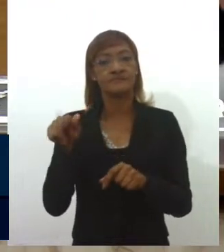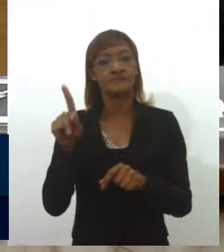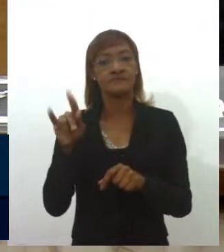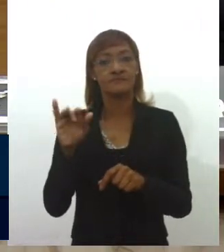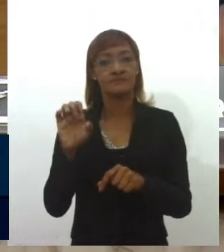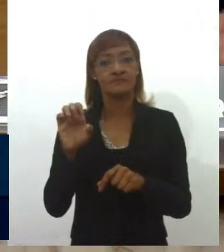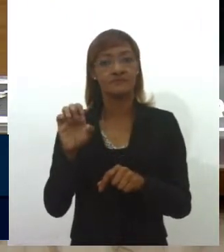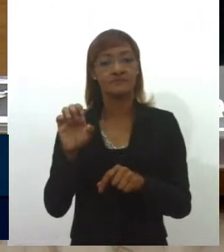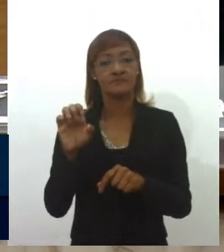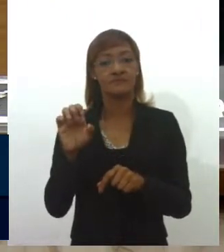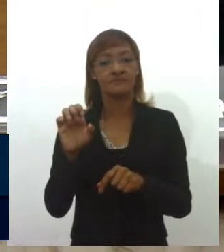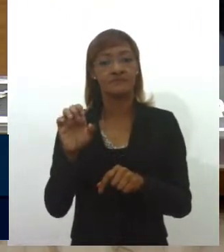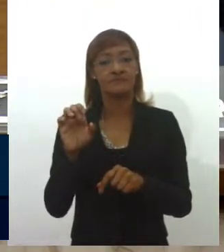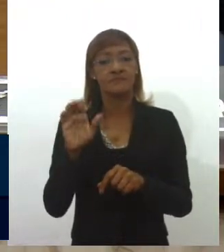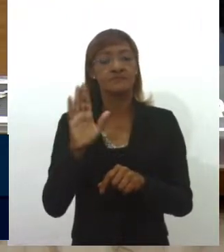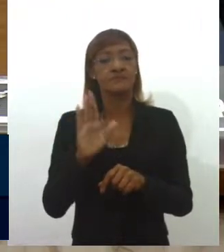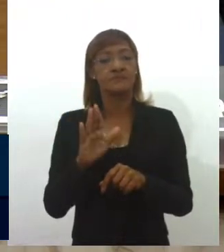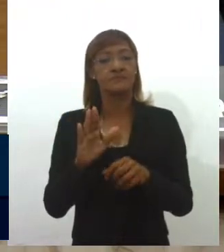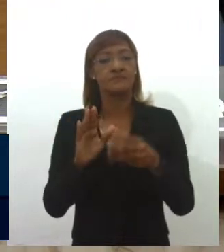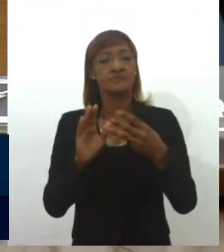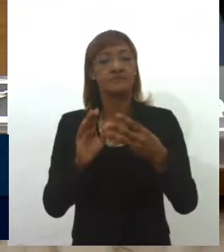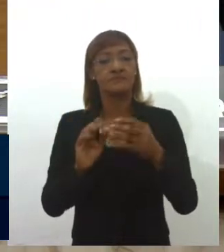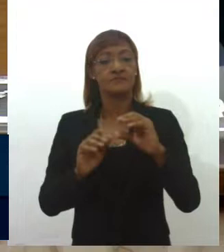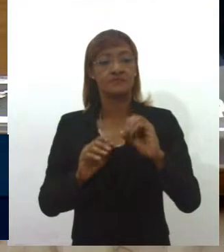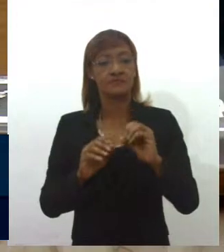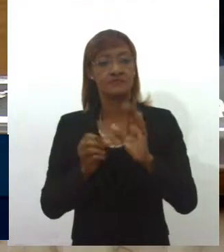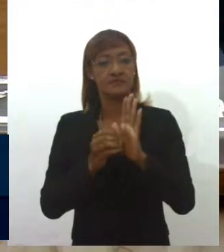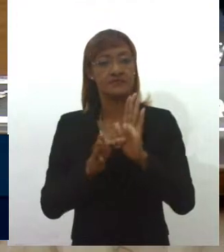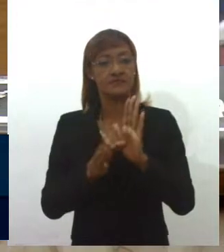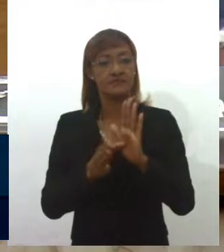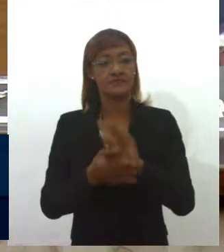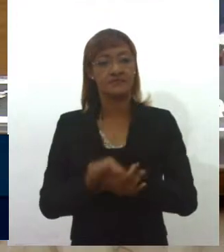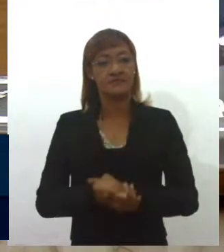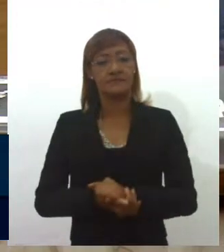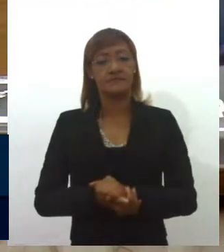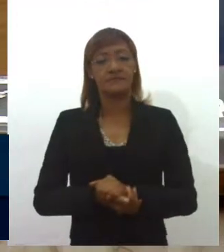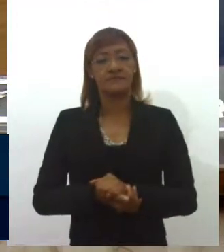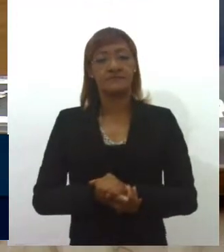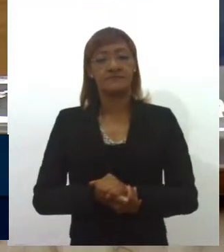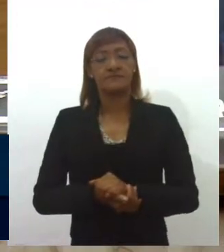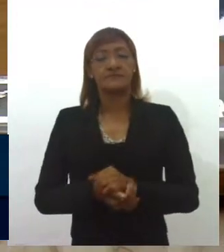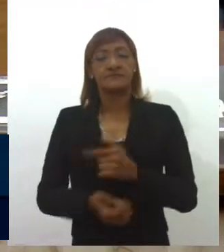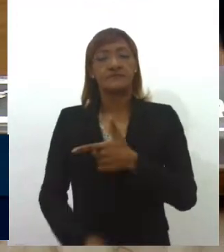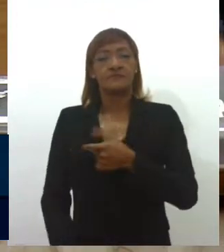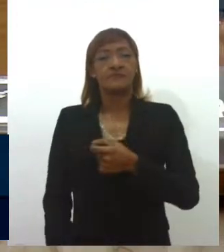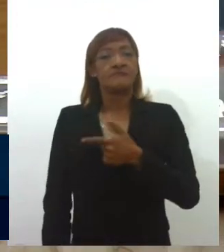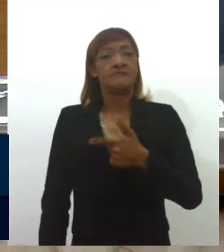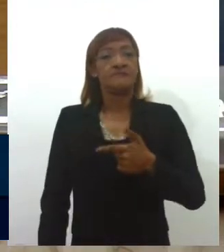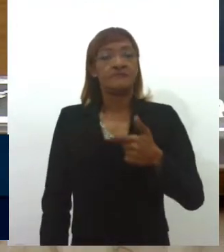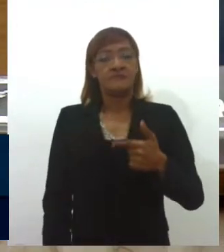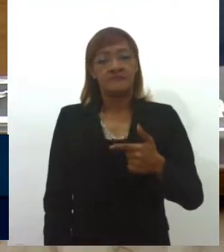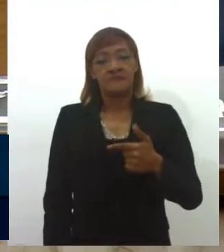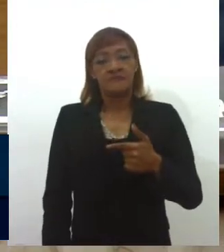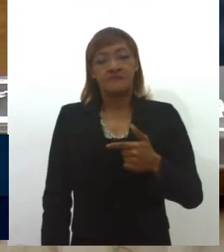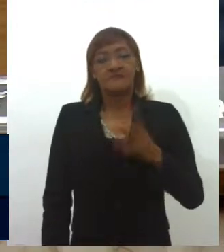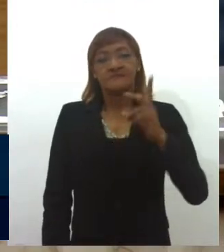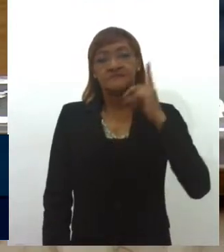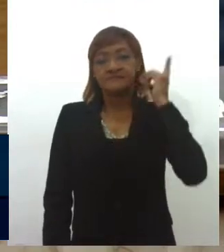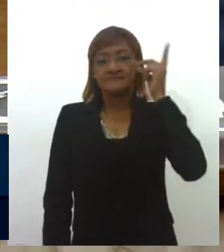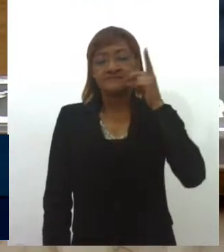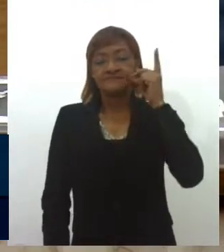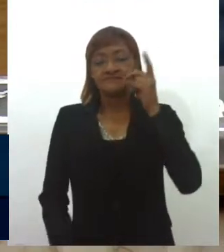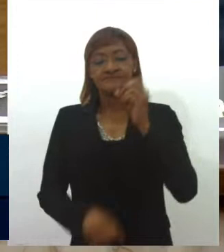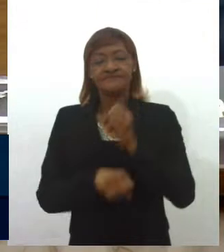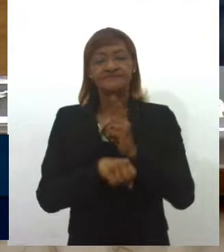Indicação número 30-2022, de autoria do deputado doutor